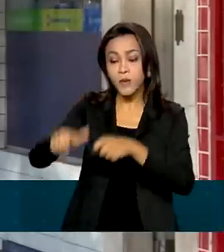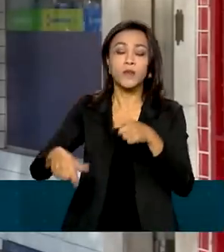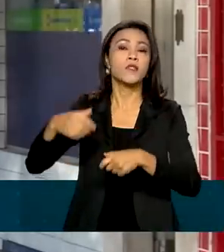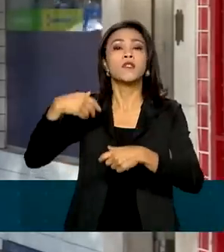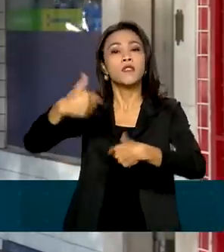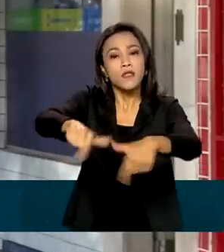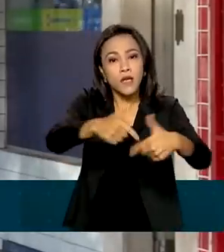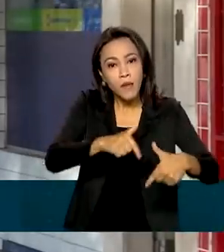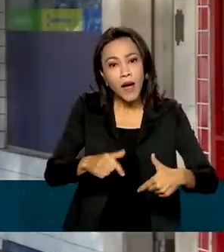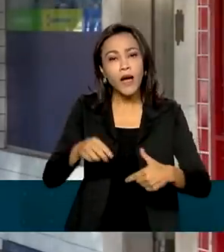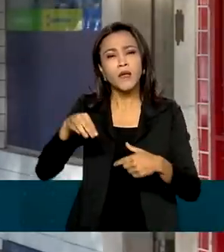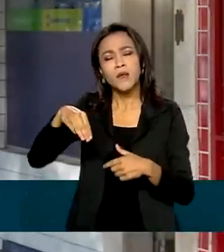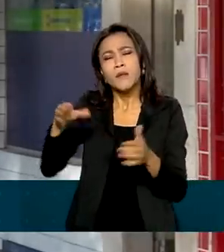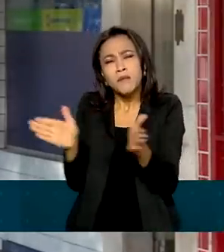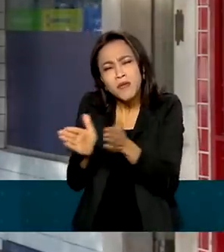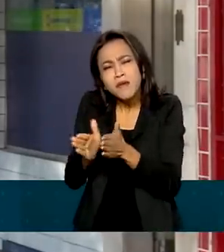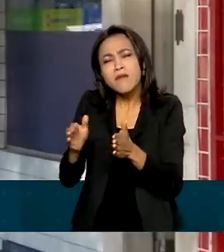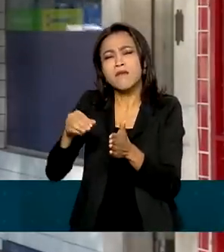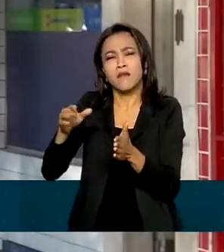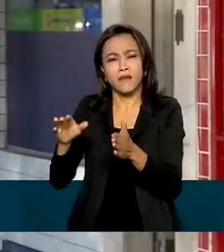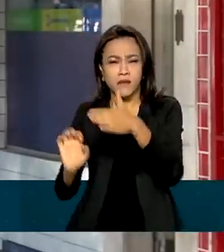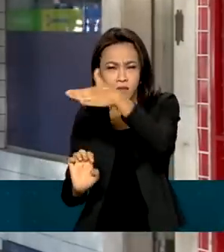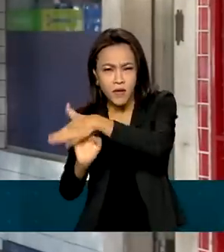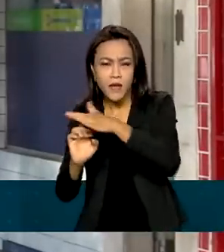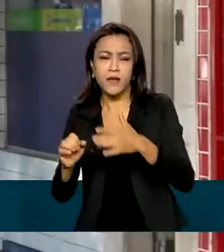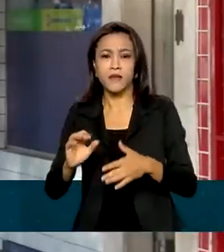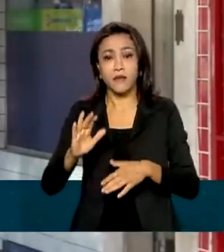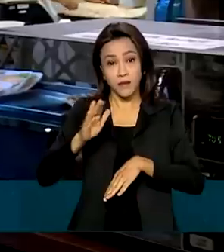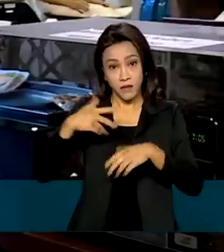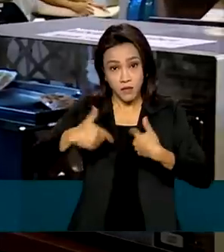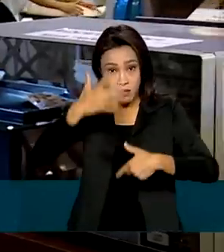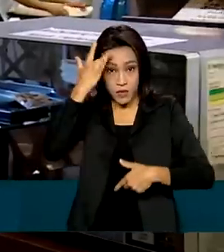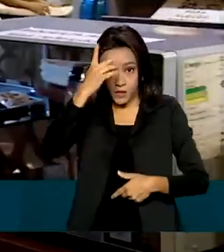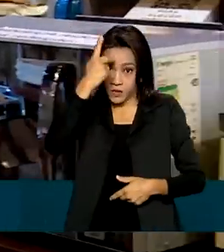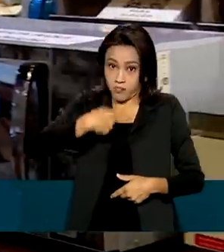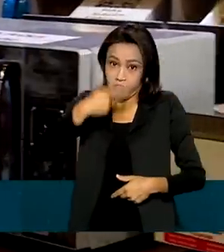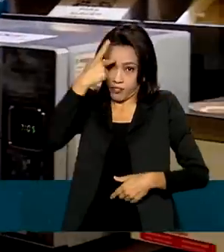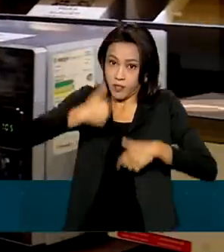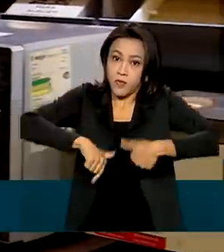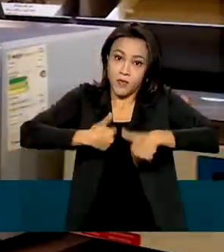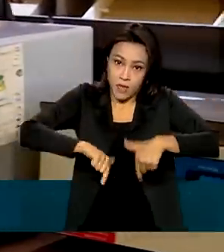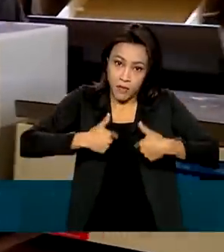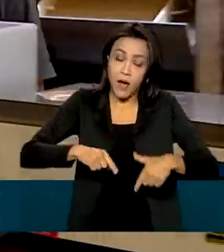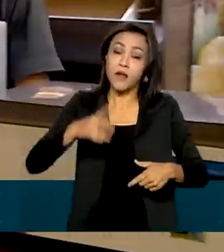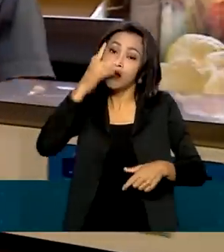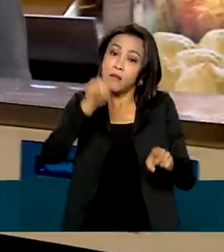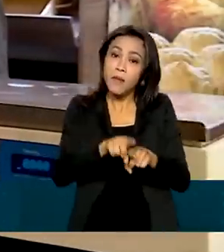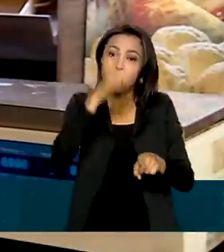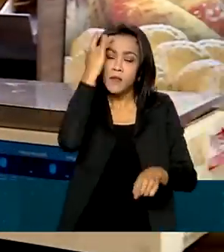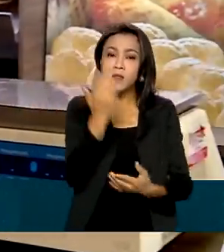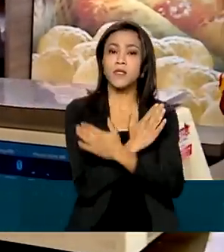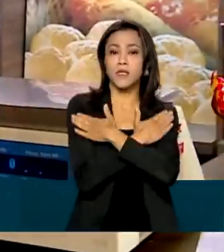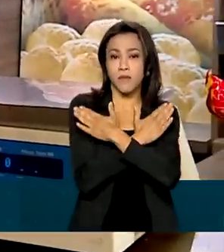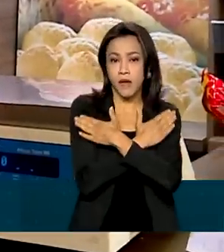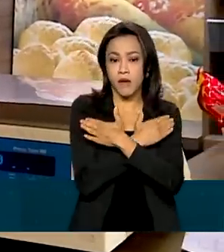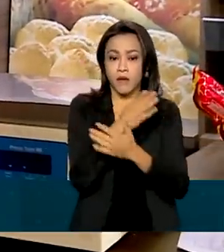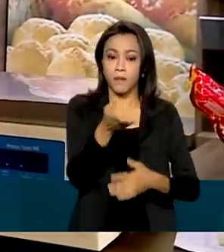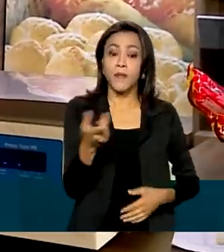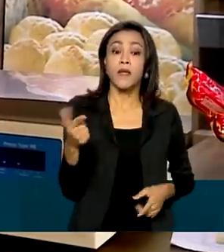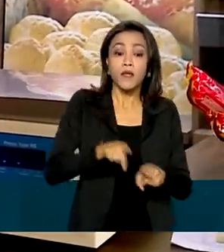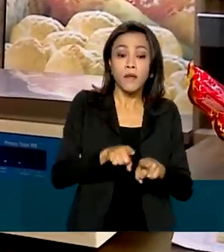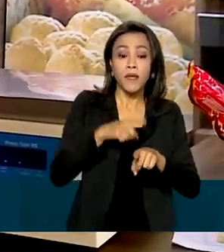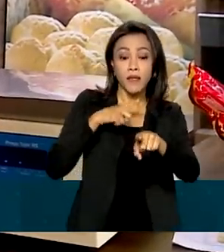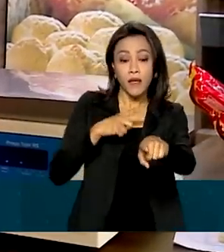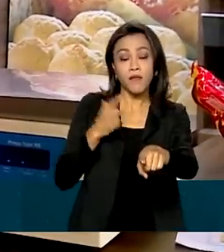microempreendedores individuais, autônomos e desempregados. O governo federal também lançou o Benefício Emergencial de